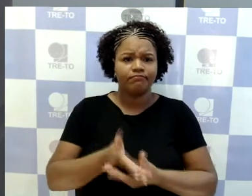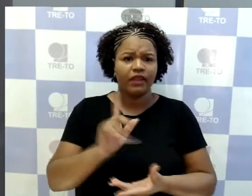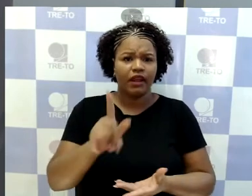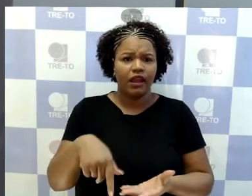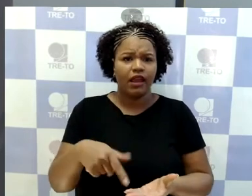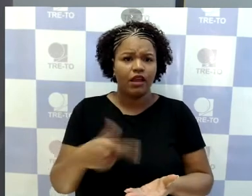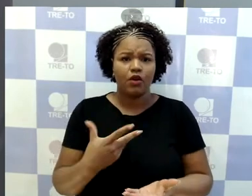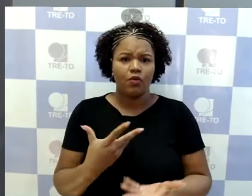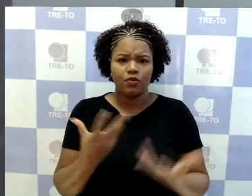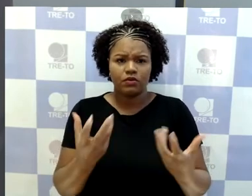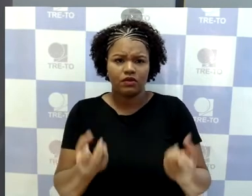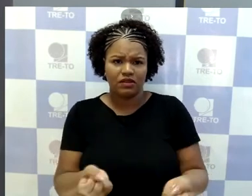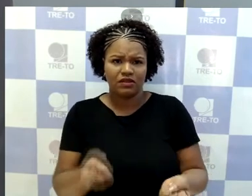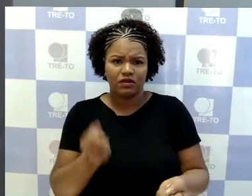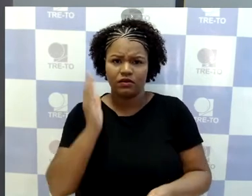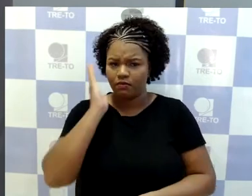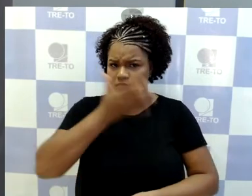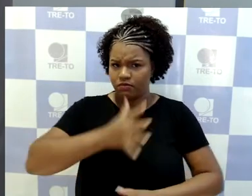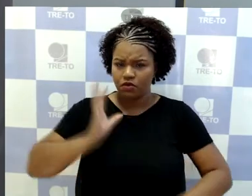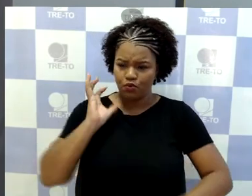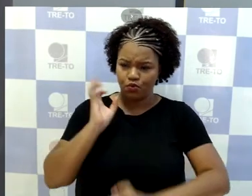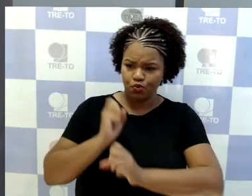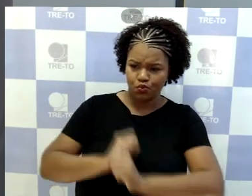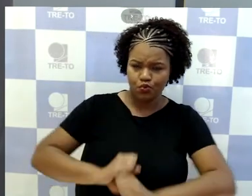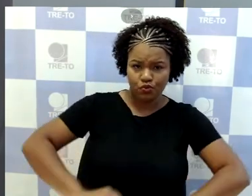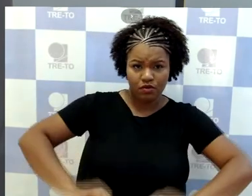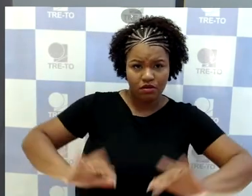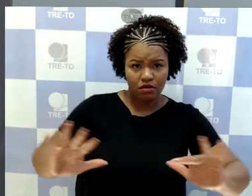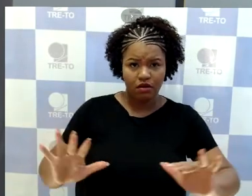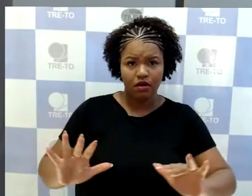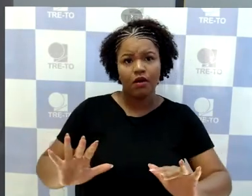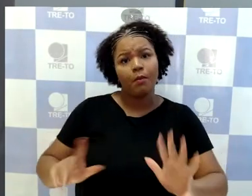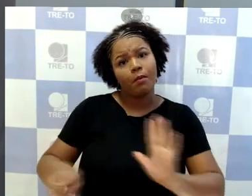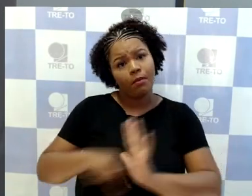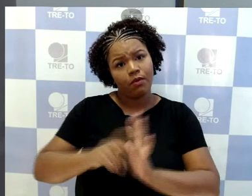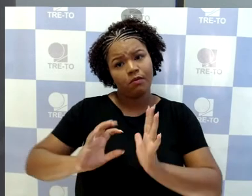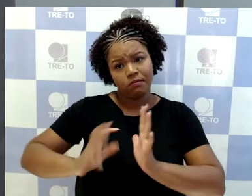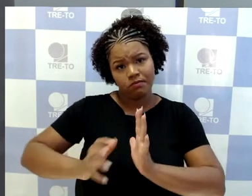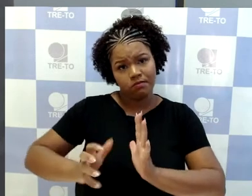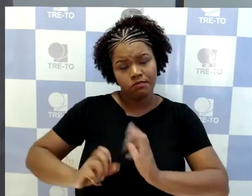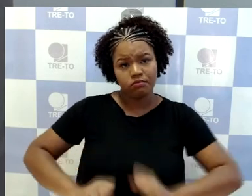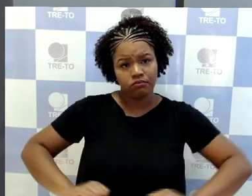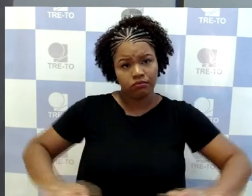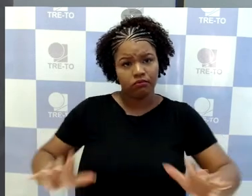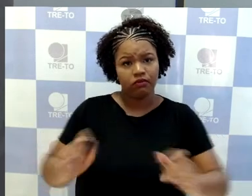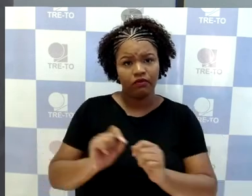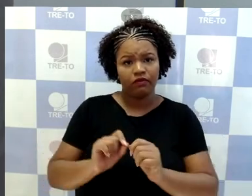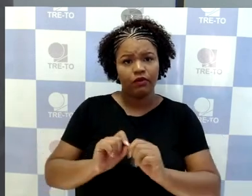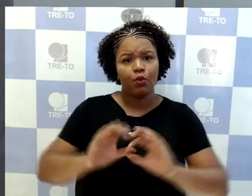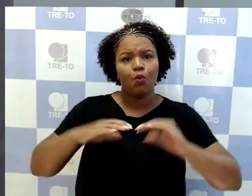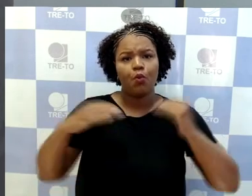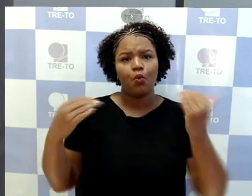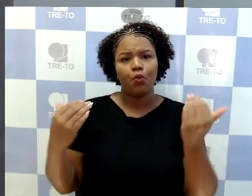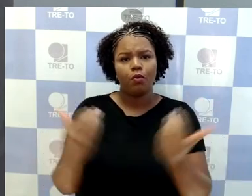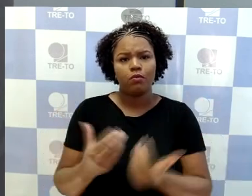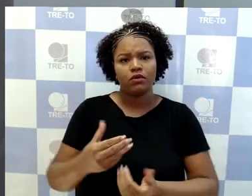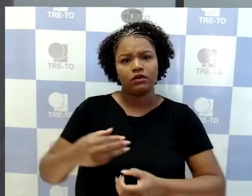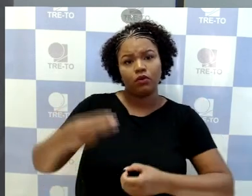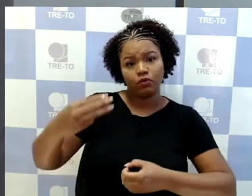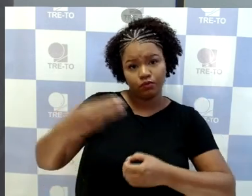contas sem prestação feita por partido político, comissão municipal, e a